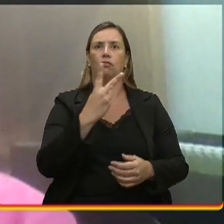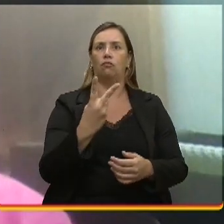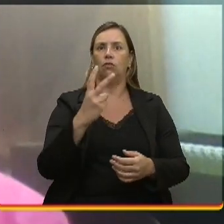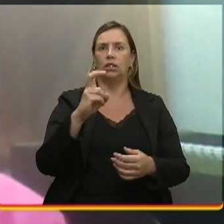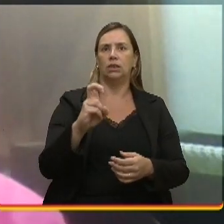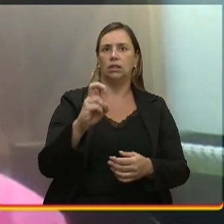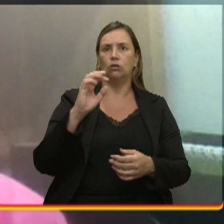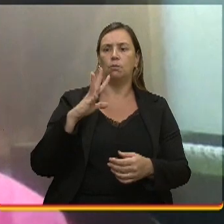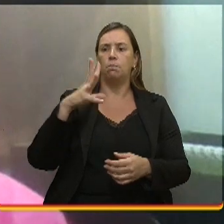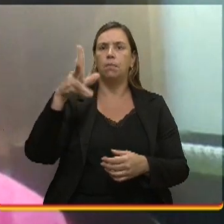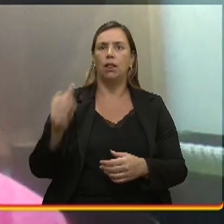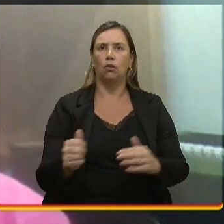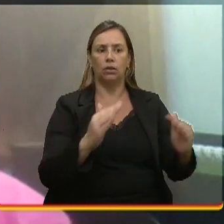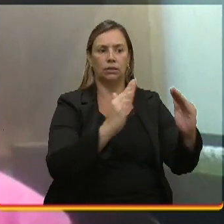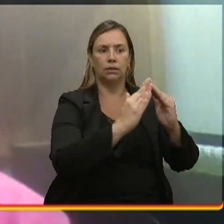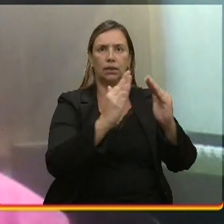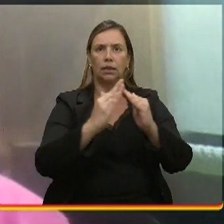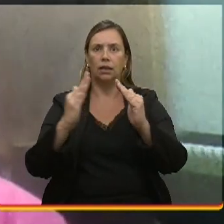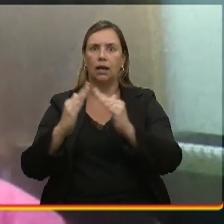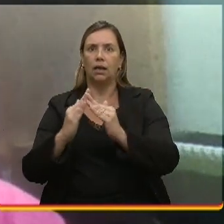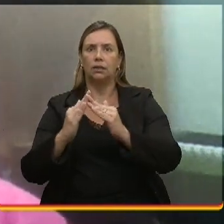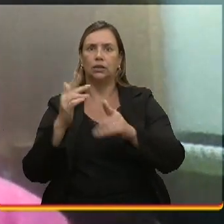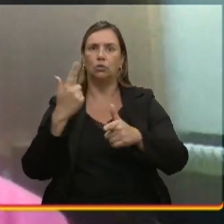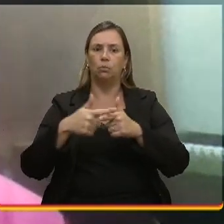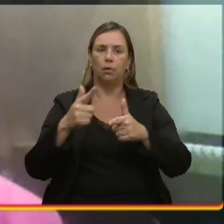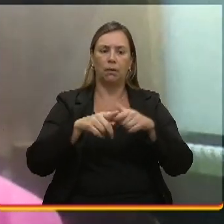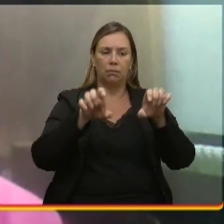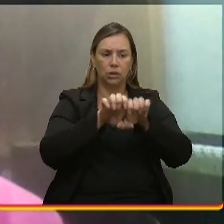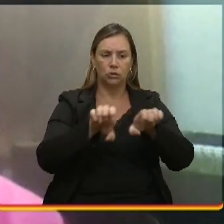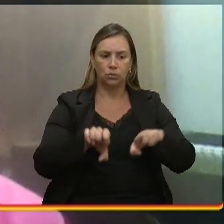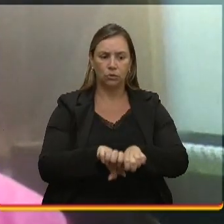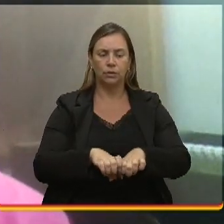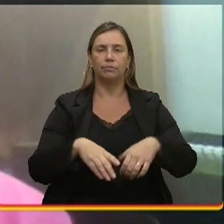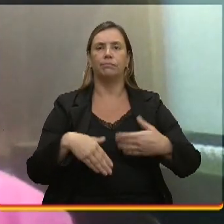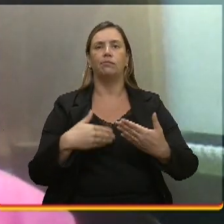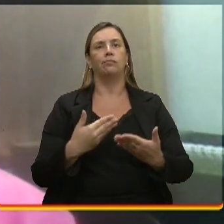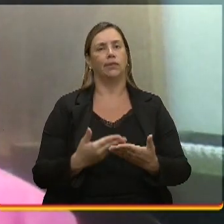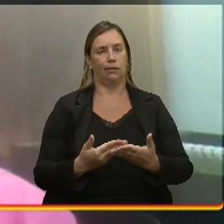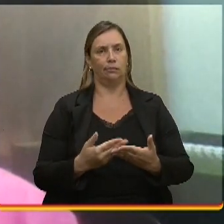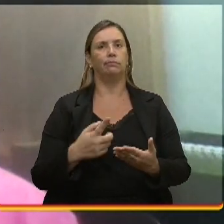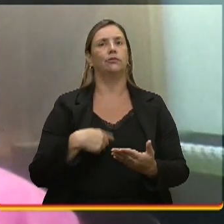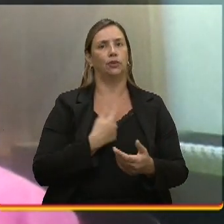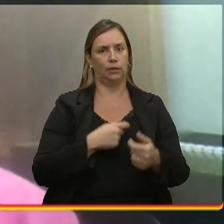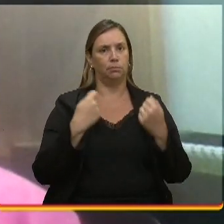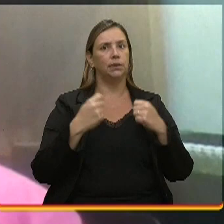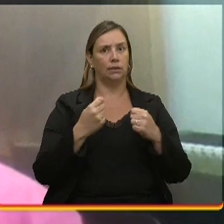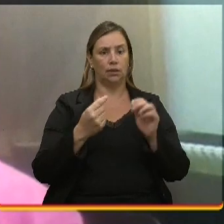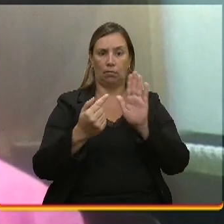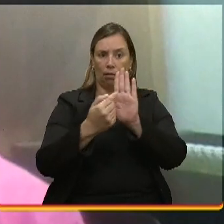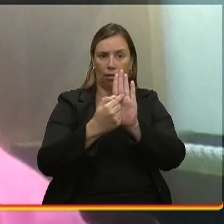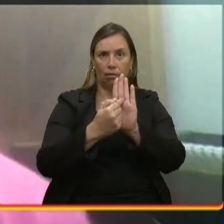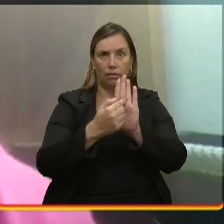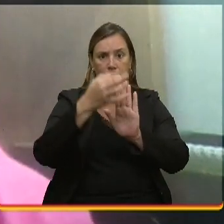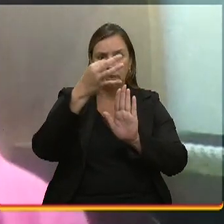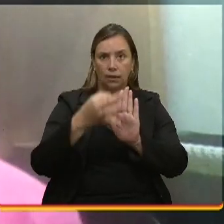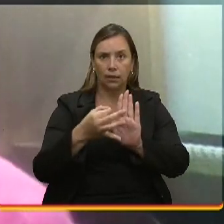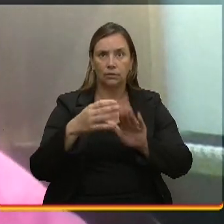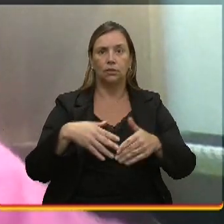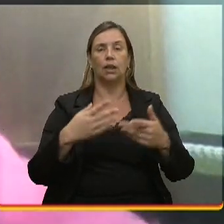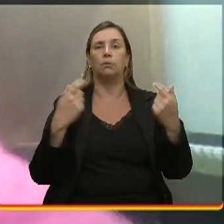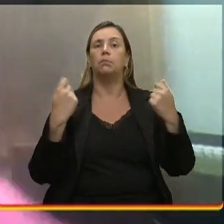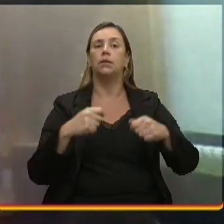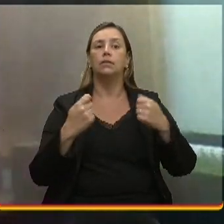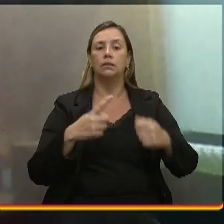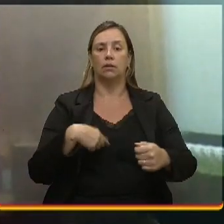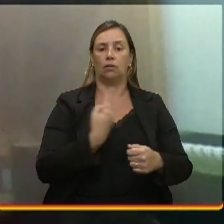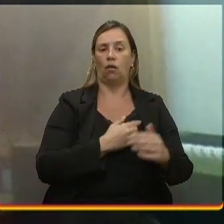25 milhões de moradias com problema na sua estrutura. Isso é uma coisa que a gente tem que enfatizar, ver as necessidades que a